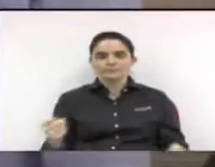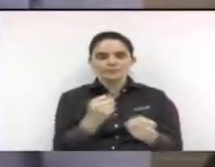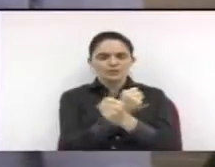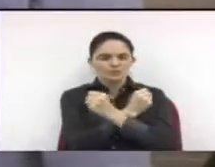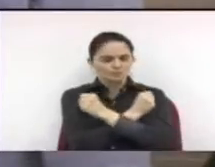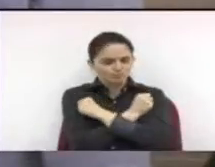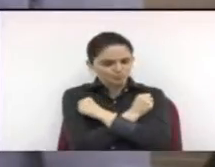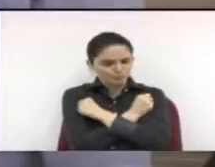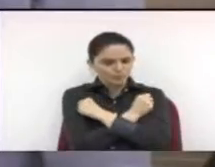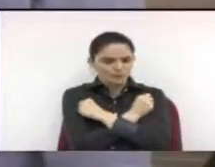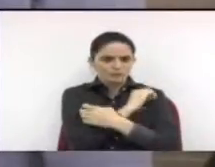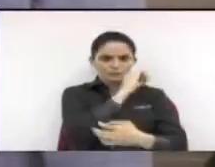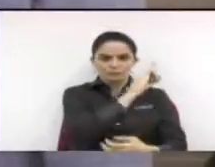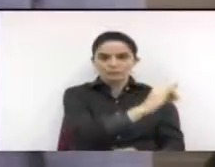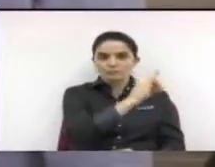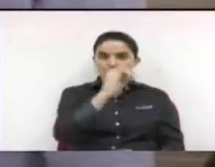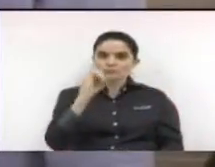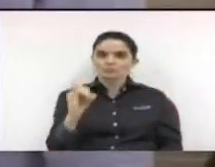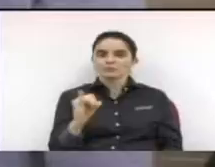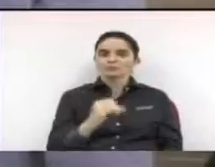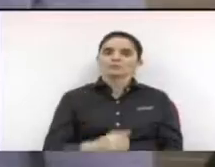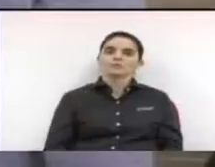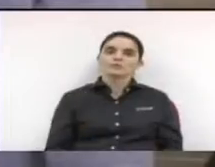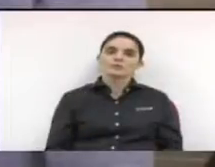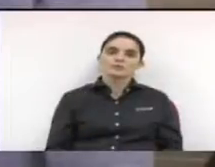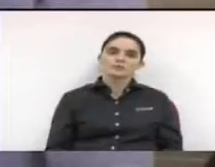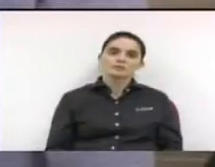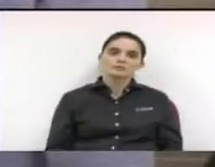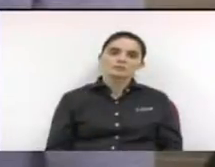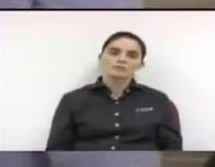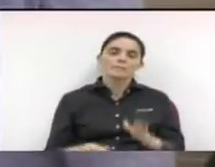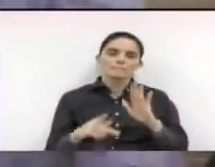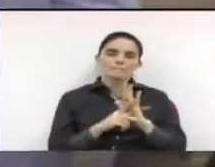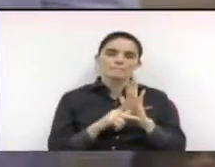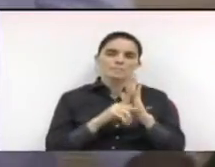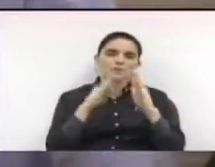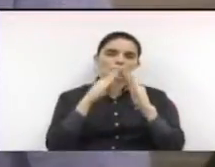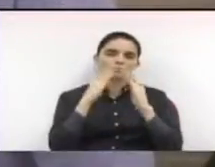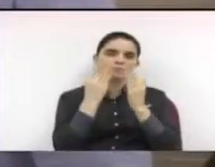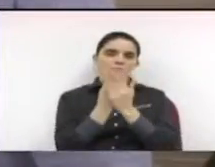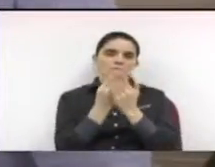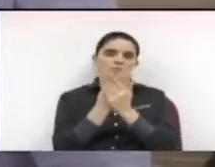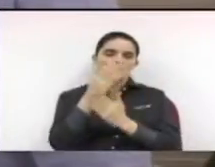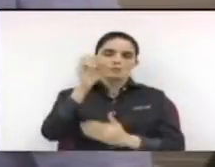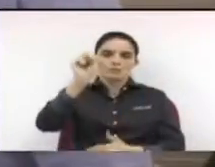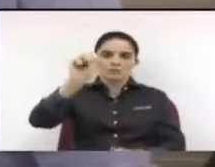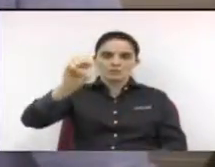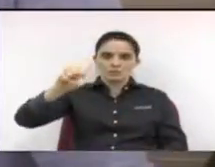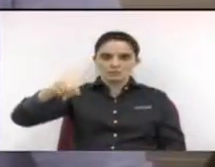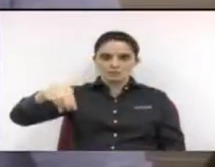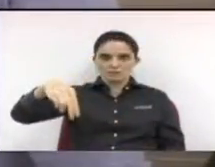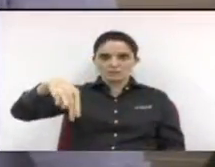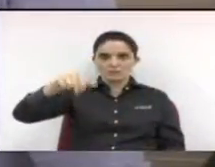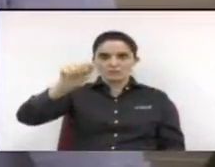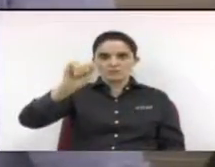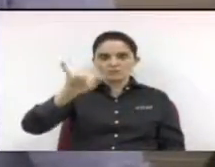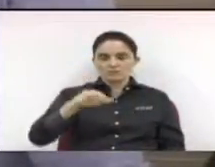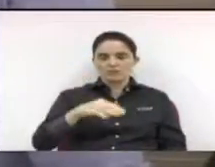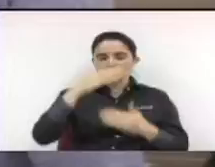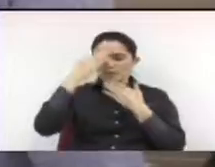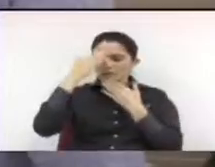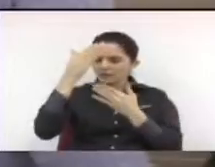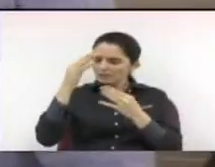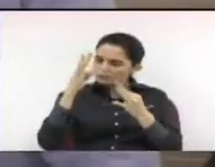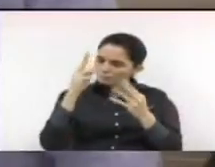instrutores professores e educadores da escola Senai então eu agradeço a presença de